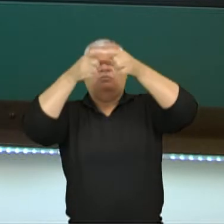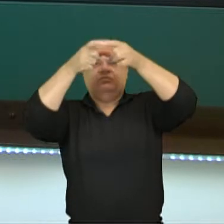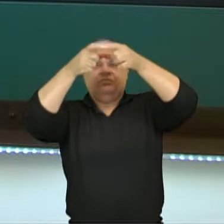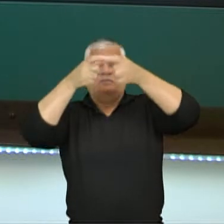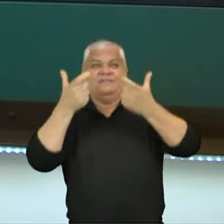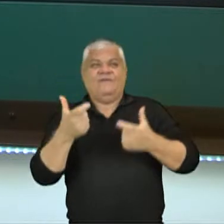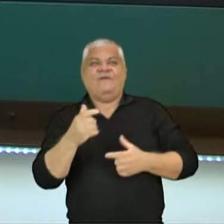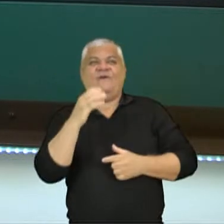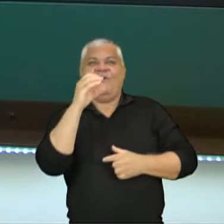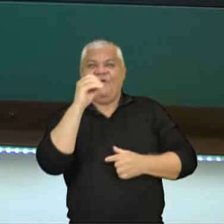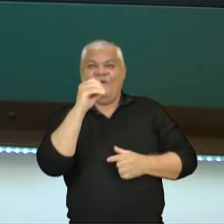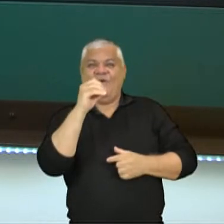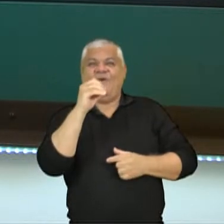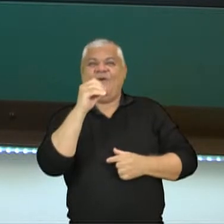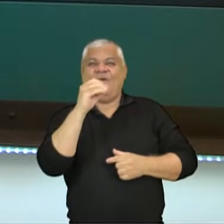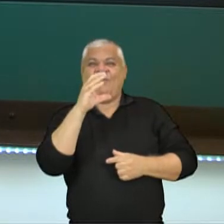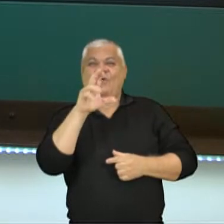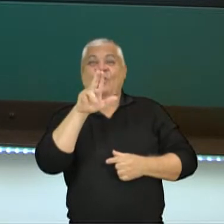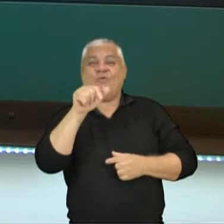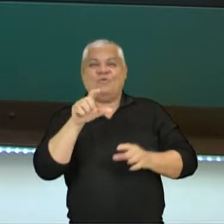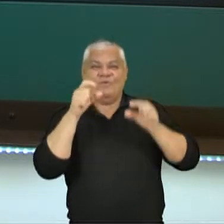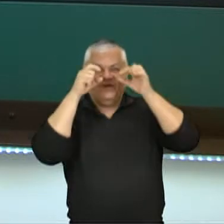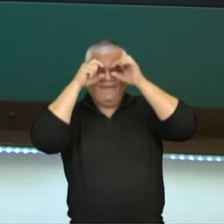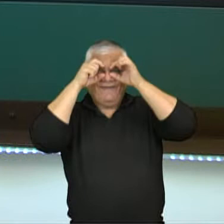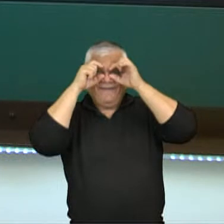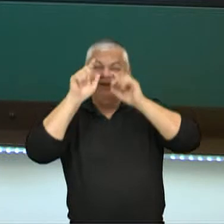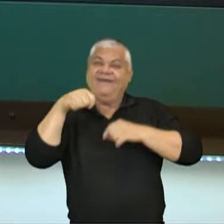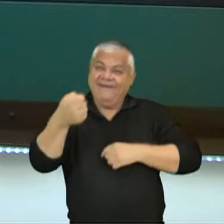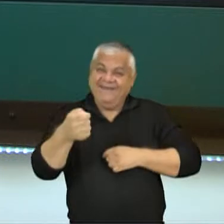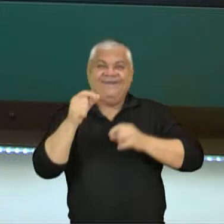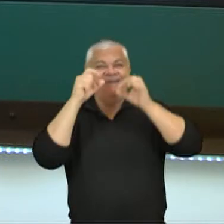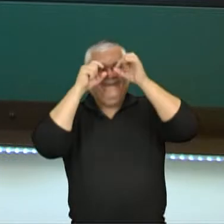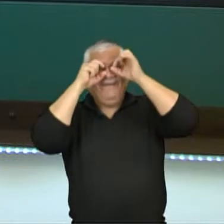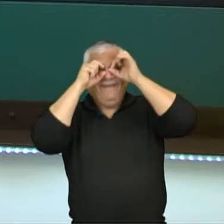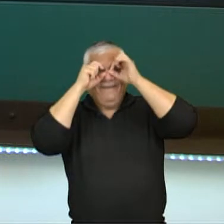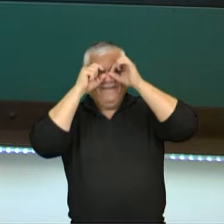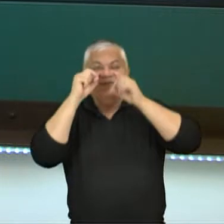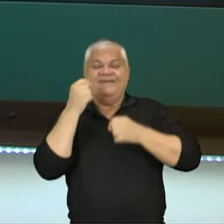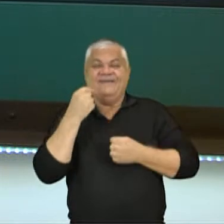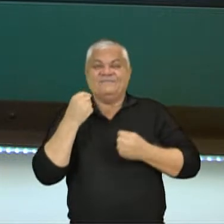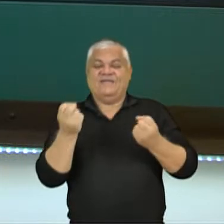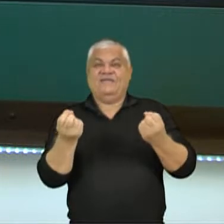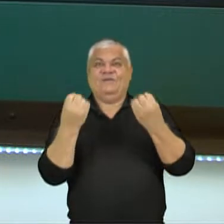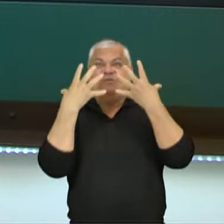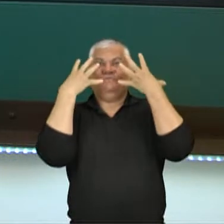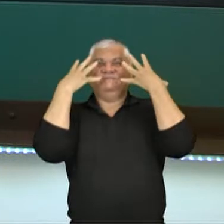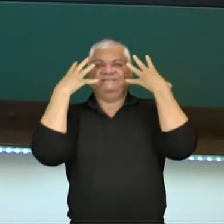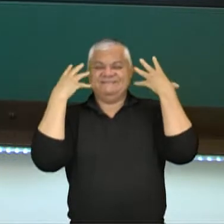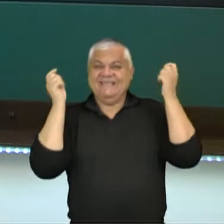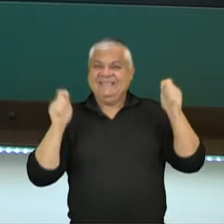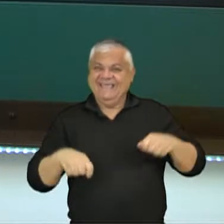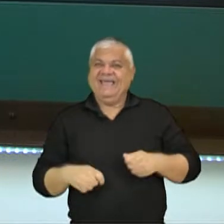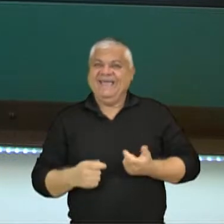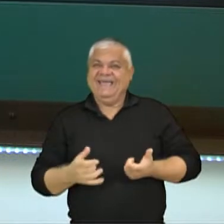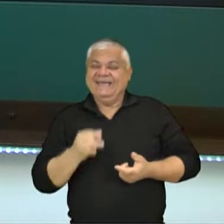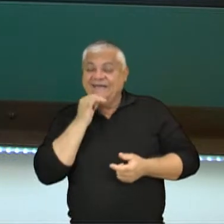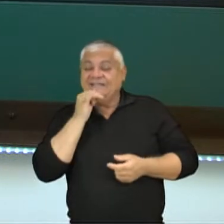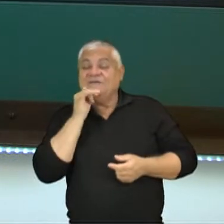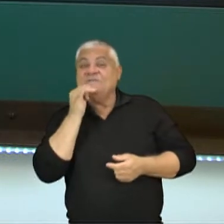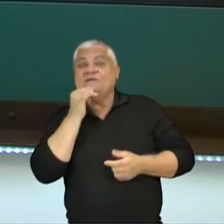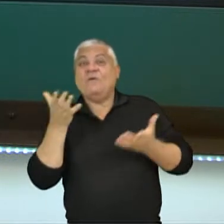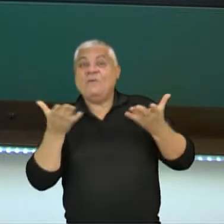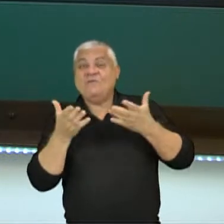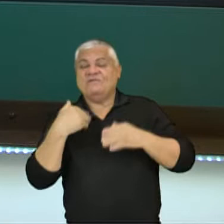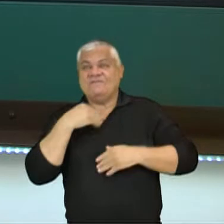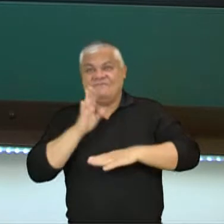óculos, ou seja, aberturas. E essa abertura é que entra, no caso, a luz e a chuva. Nos dias de hoje, se você